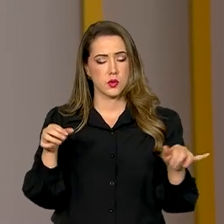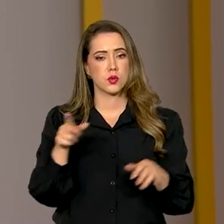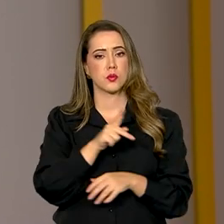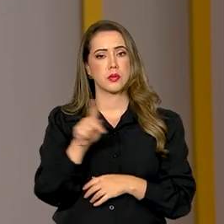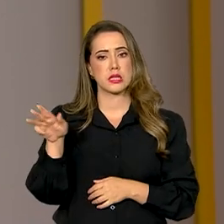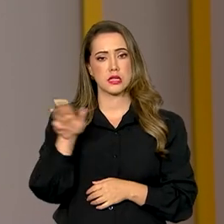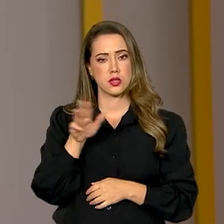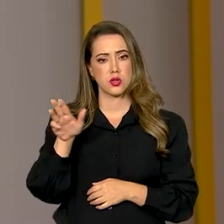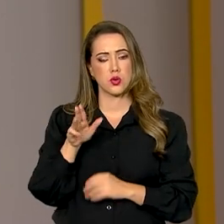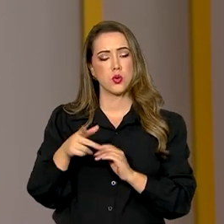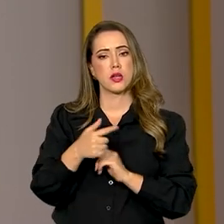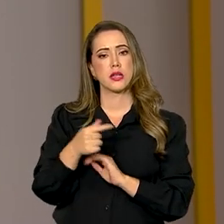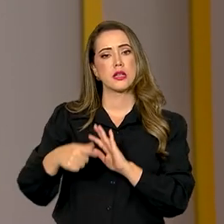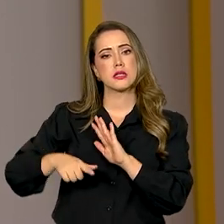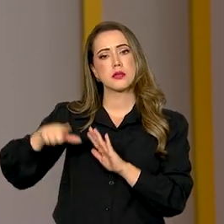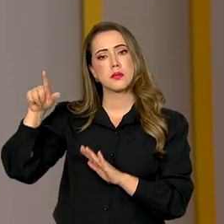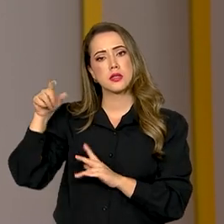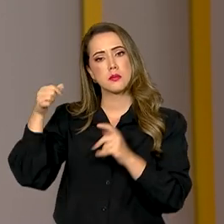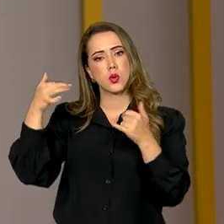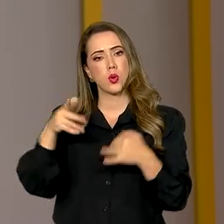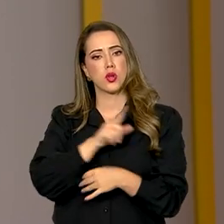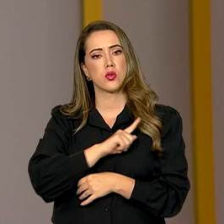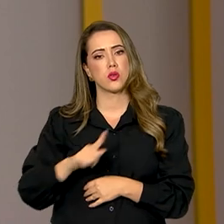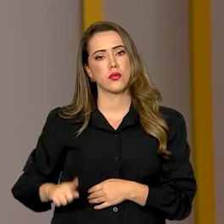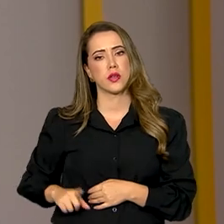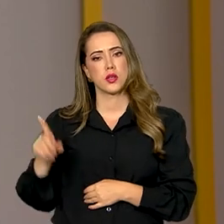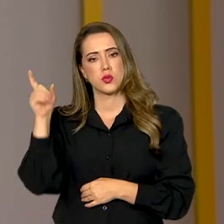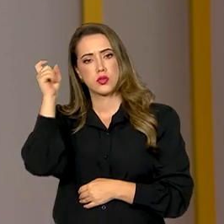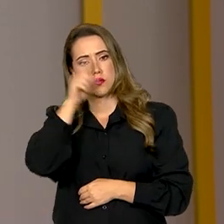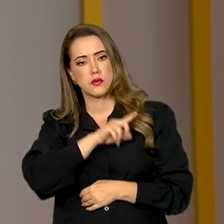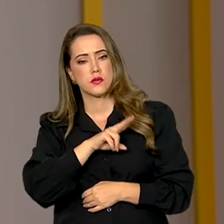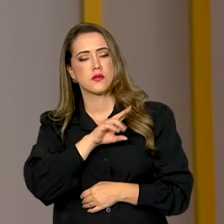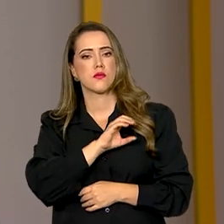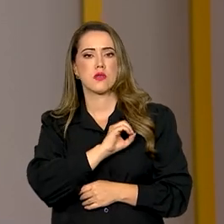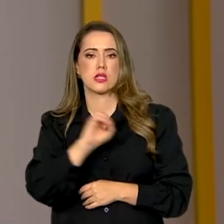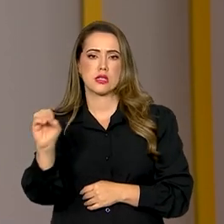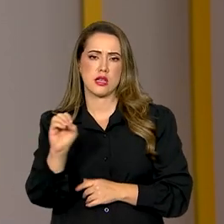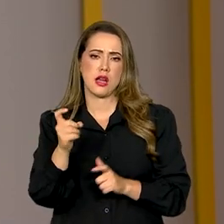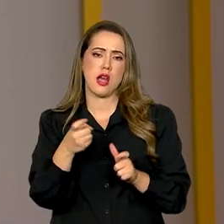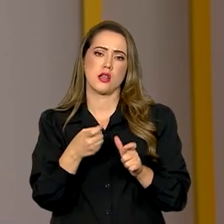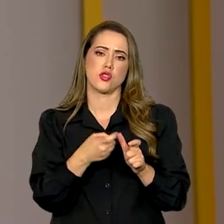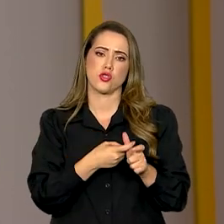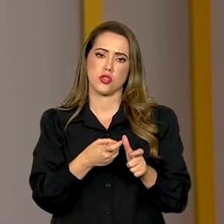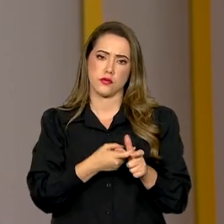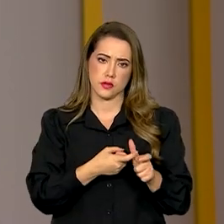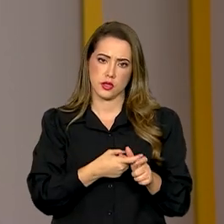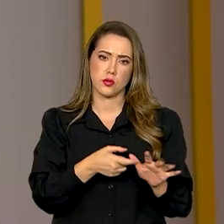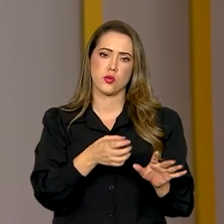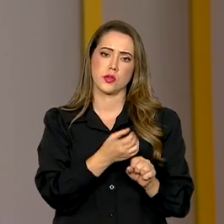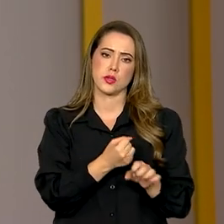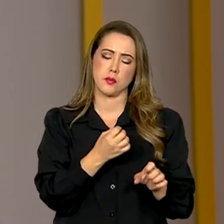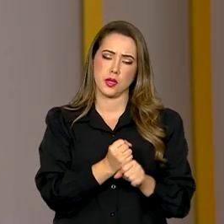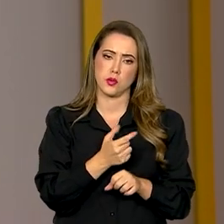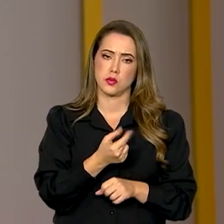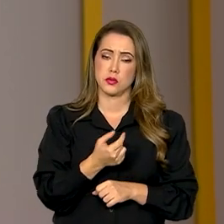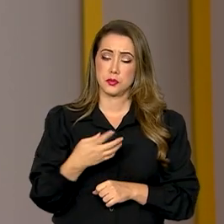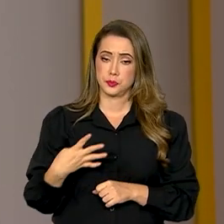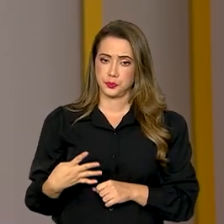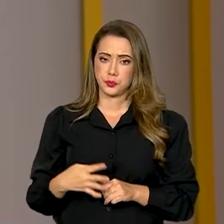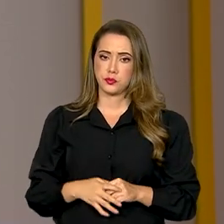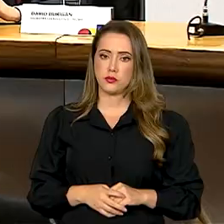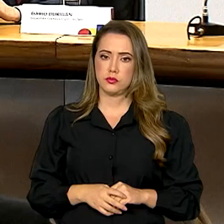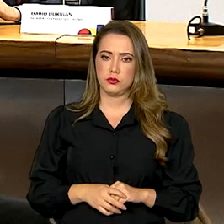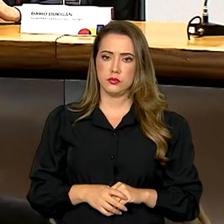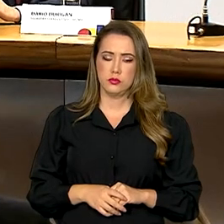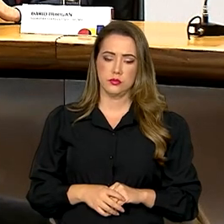Lula, que na semana passada disse que o governo terá dificuldades para zerar o déficit nas contas públicas em 2024.